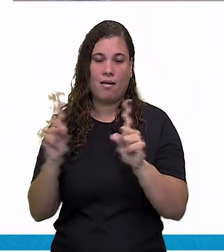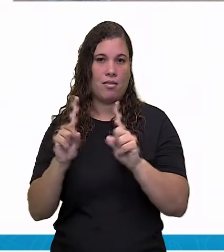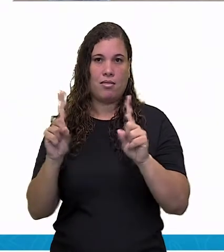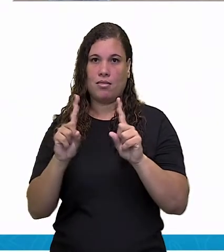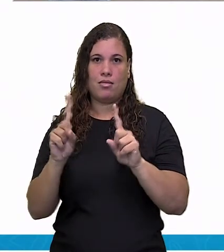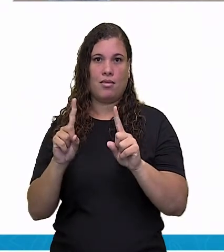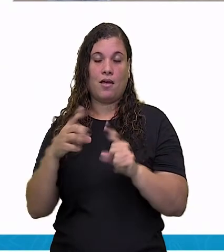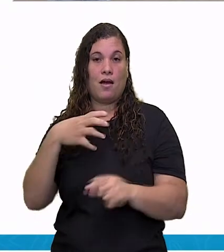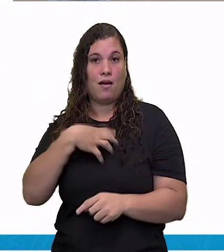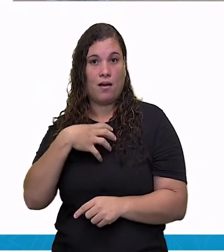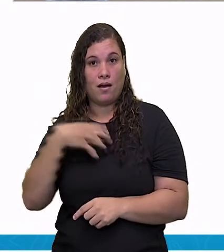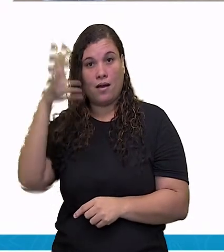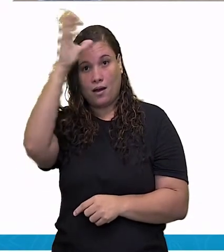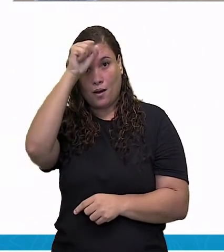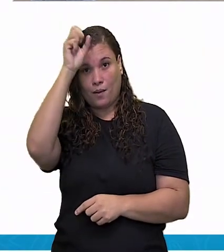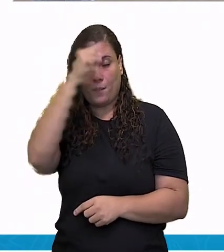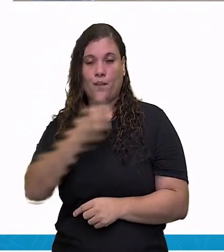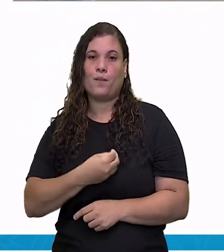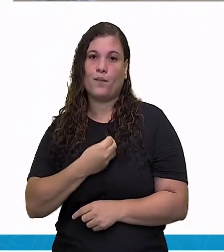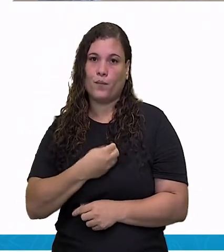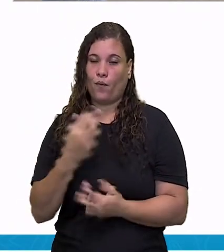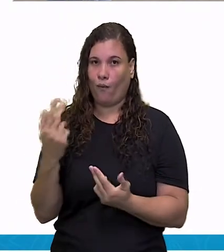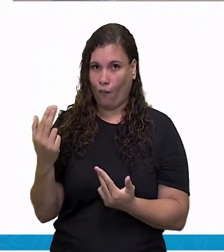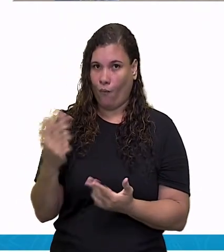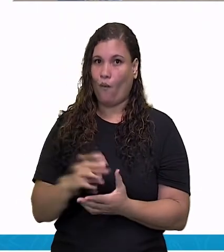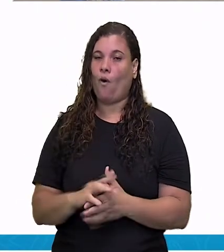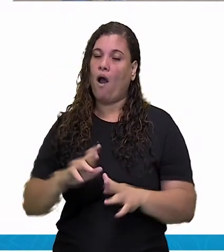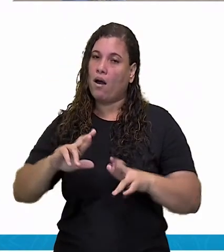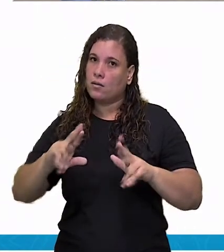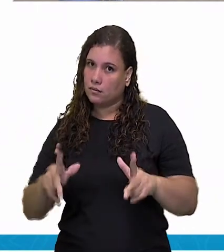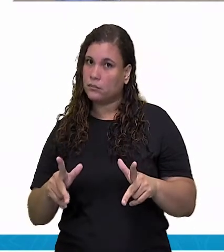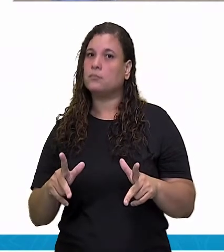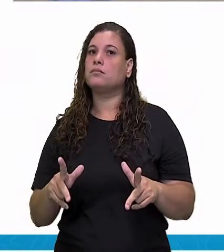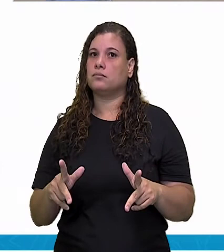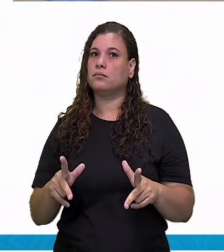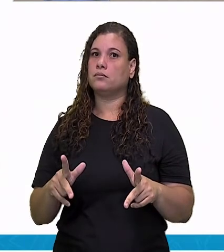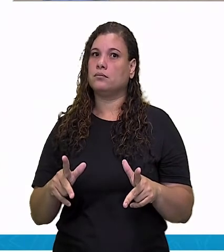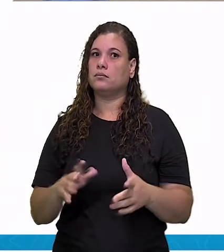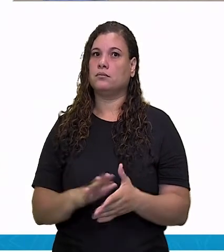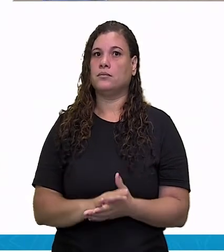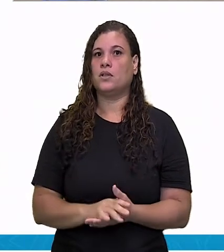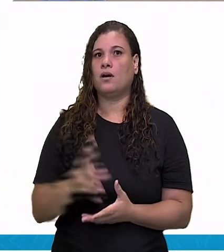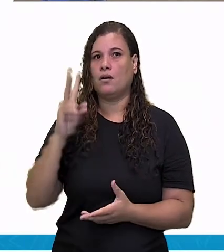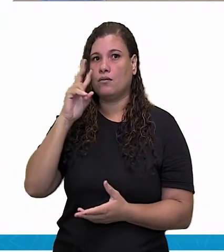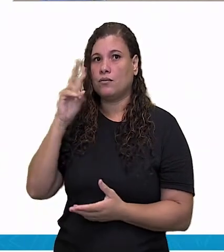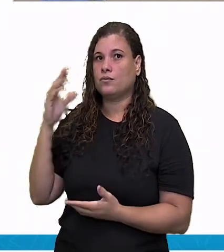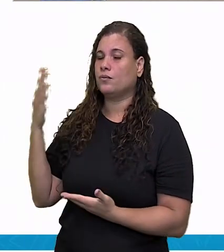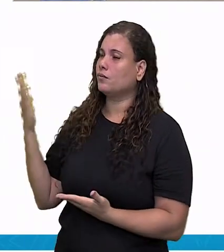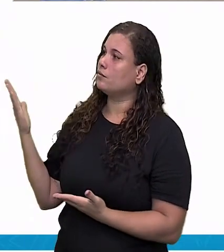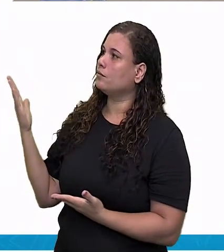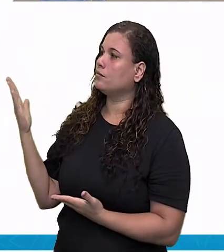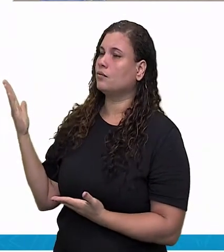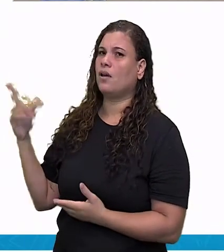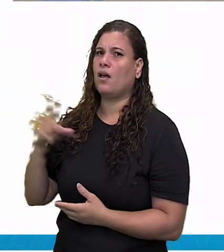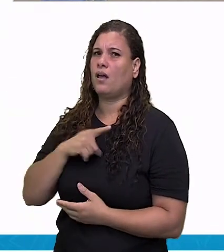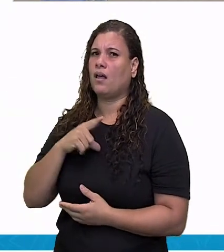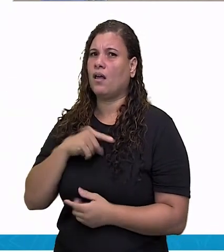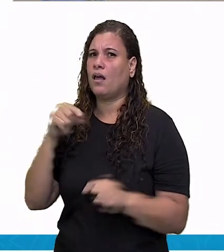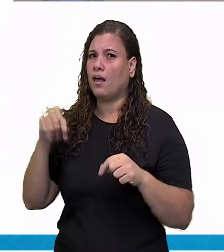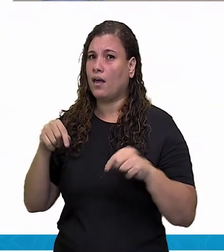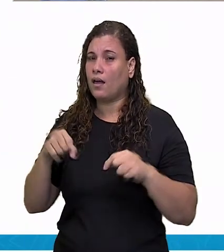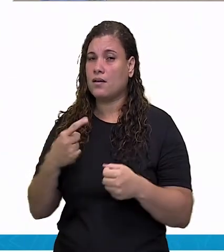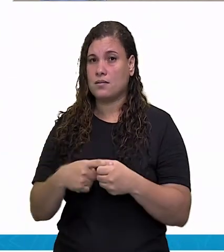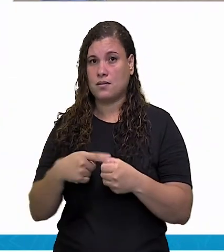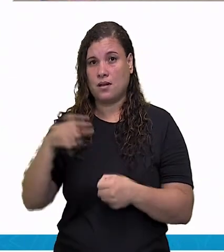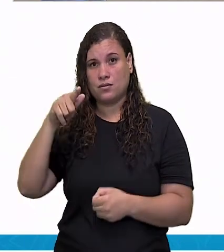imateriais. Tudo bem? Então, são exemplos de patrimônios históricos culturais. Aqui em Governador Valadares,